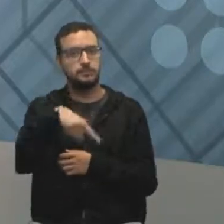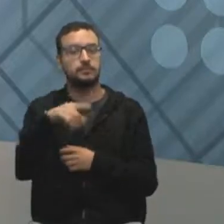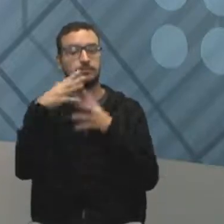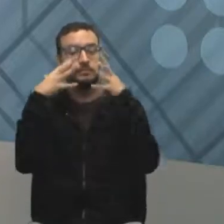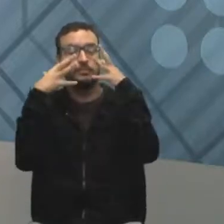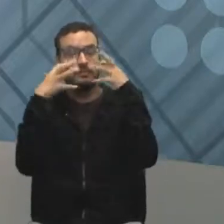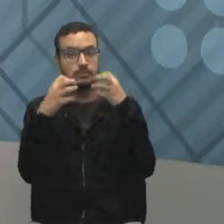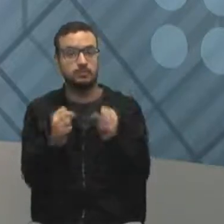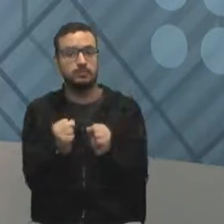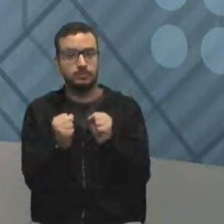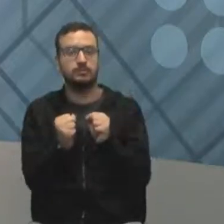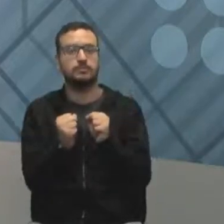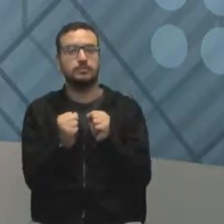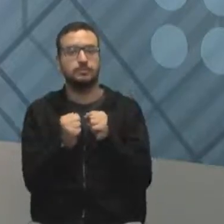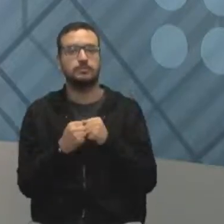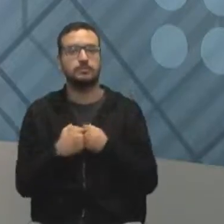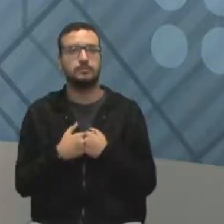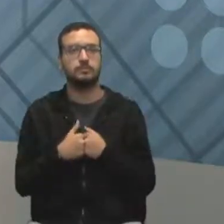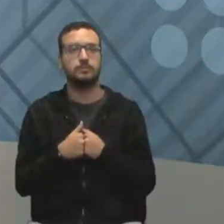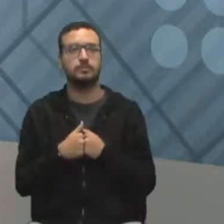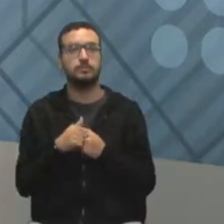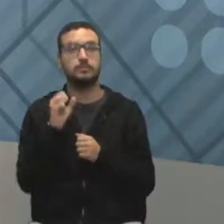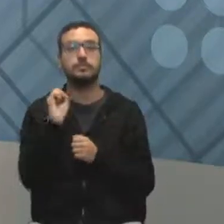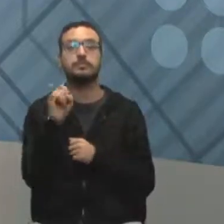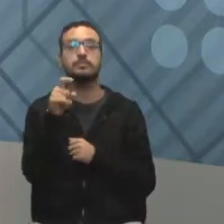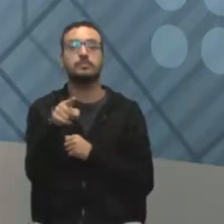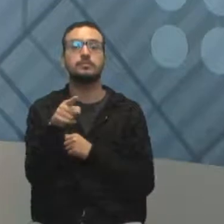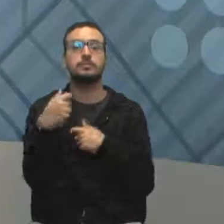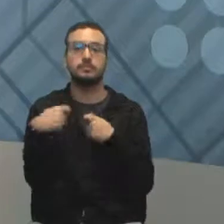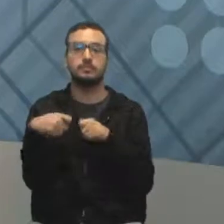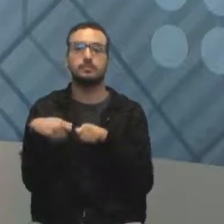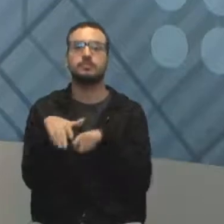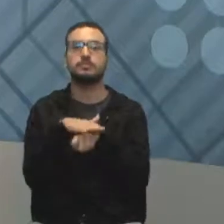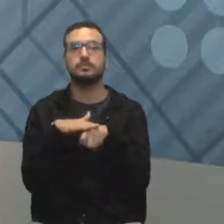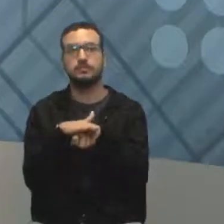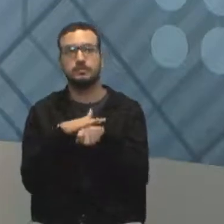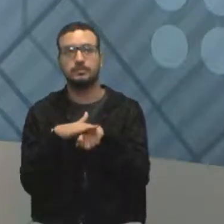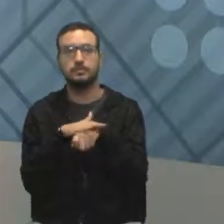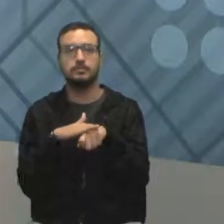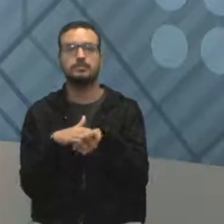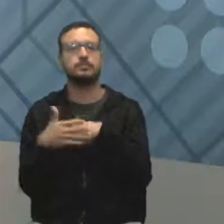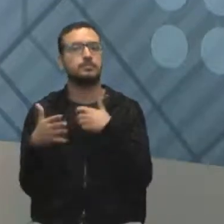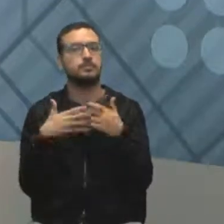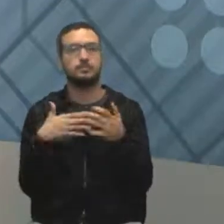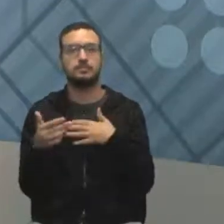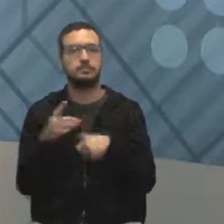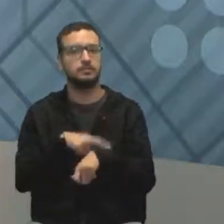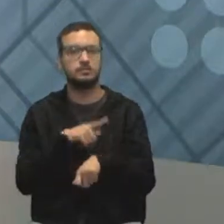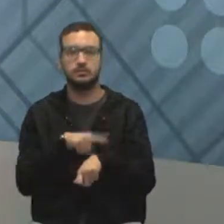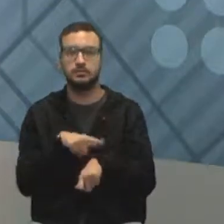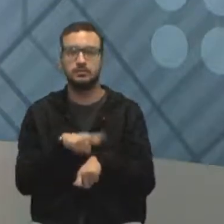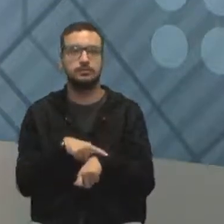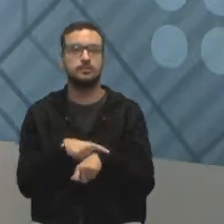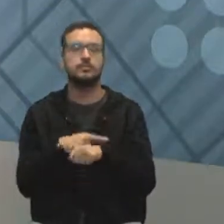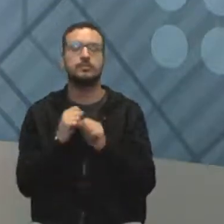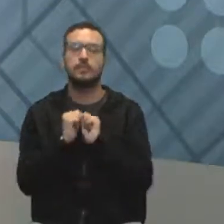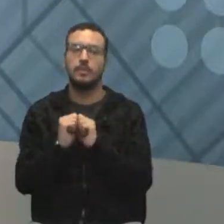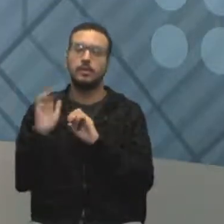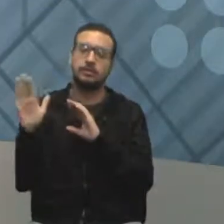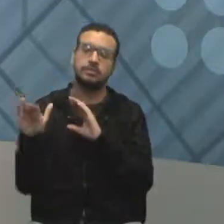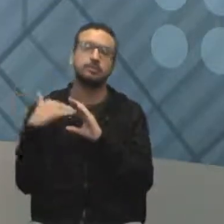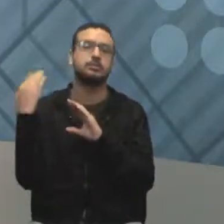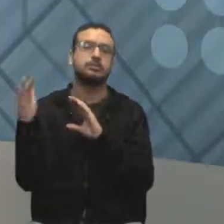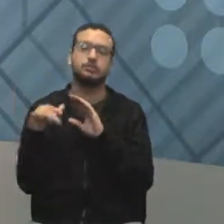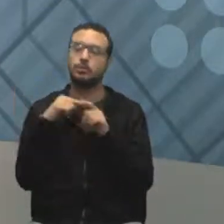atento aí a essas questões. E se você precisar falar comigo a qualquer momento, falar comigo aqui na aula, mandar suas dúvidas,